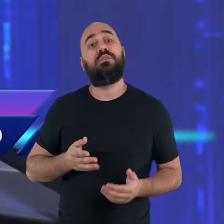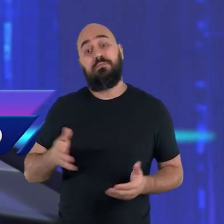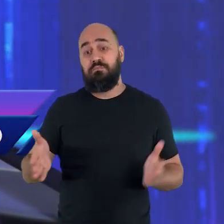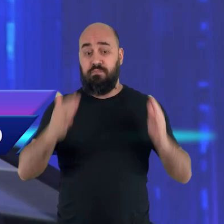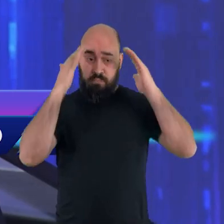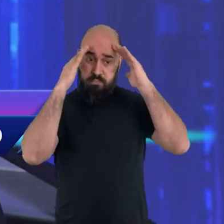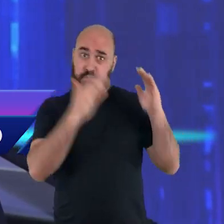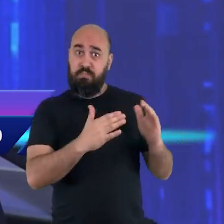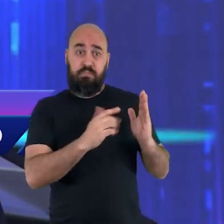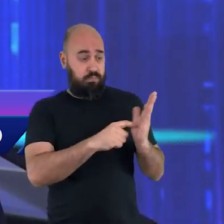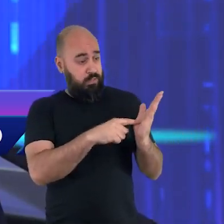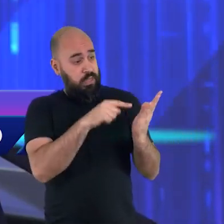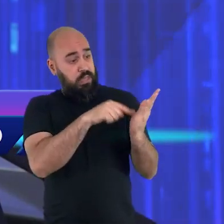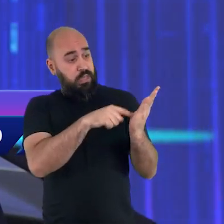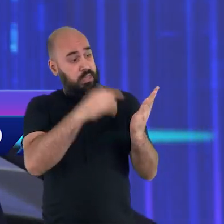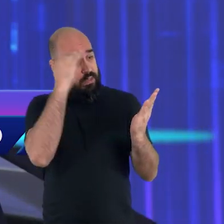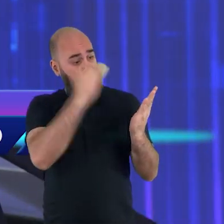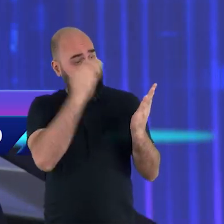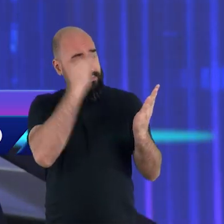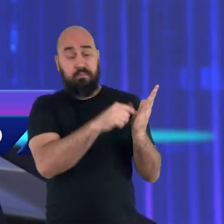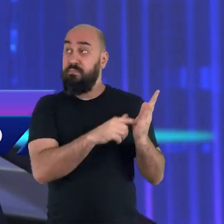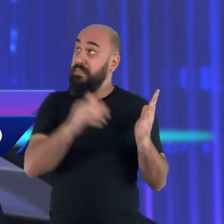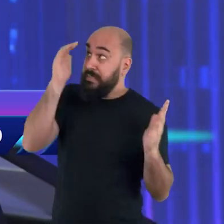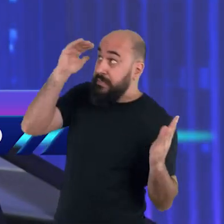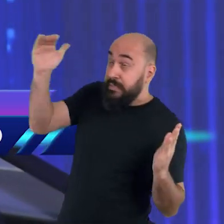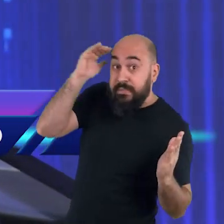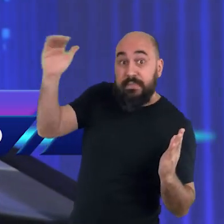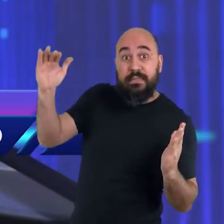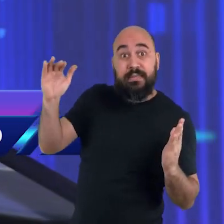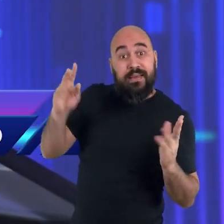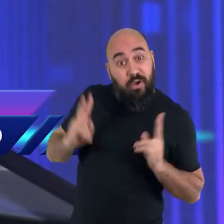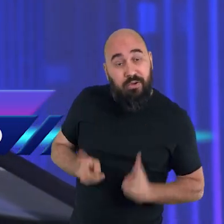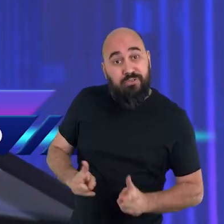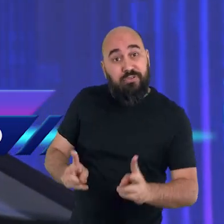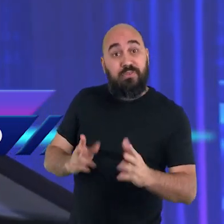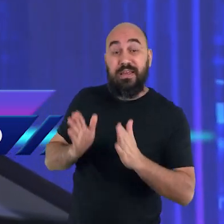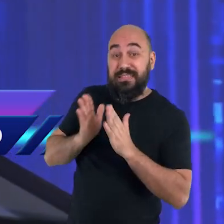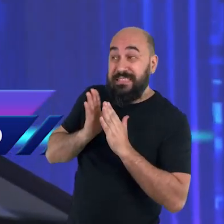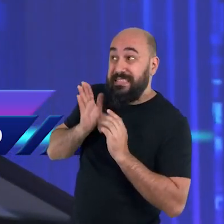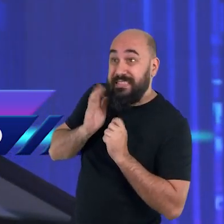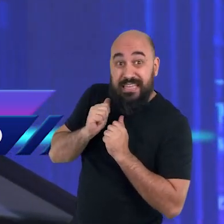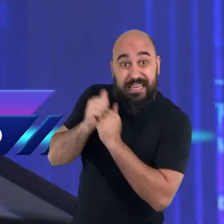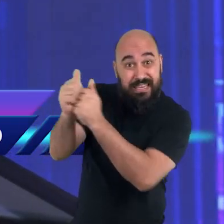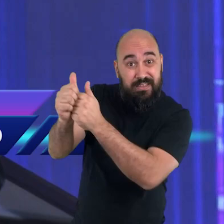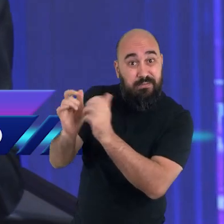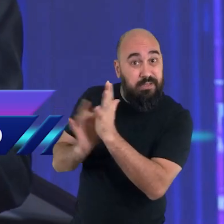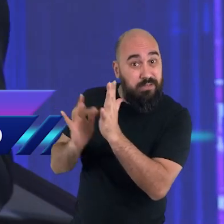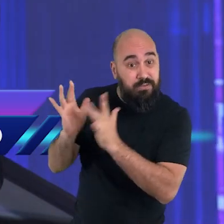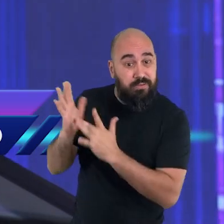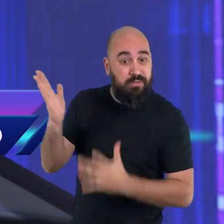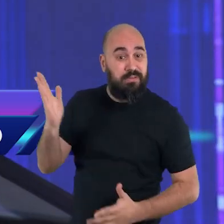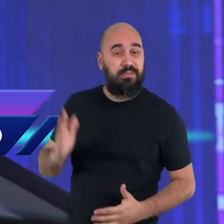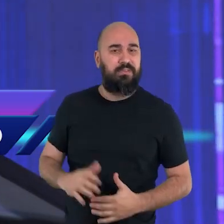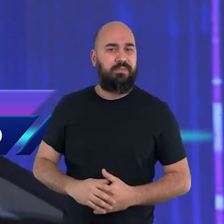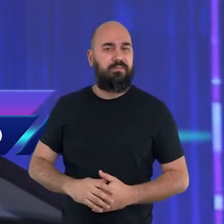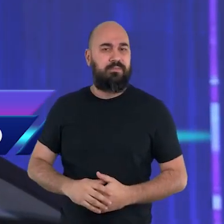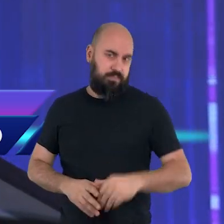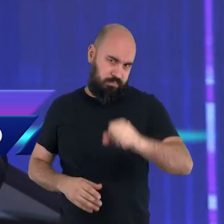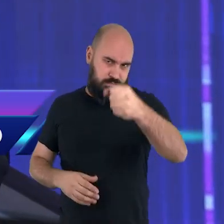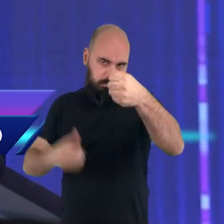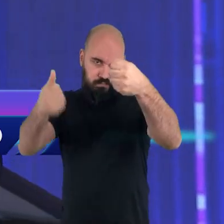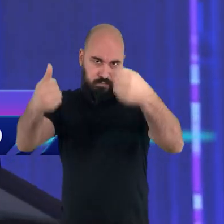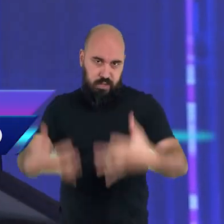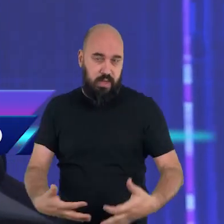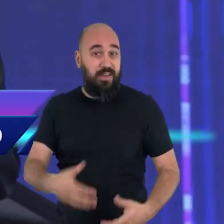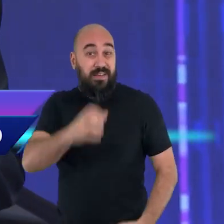do Senhor. O você deve fazer hoje é tomar uma decisão de fé e seguir Jesus. Deixa eu te dizer uma coisa. Eu sei que não